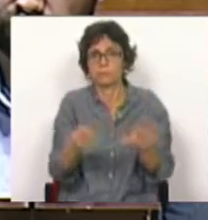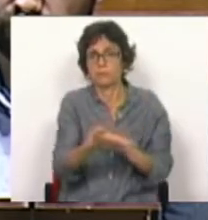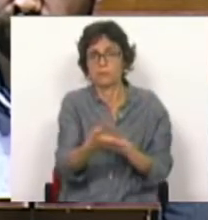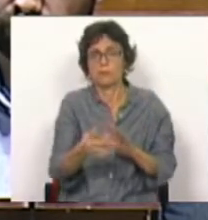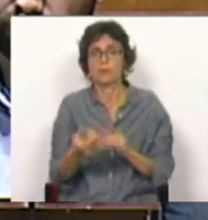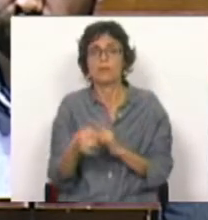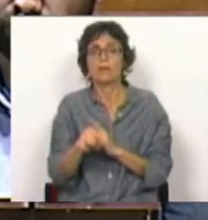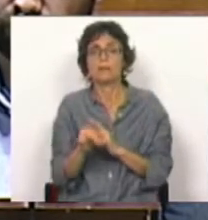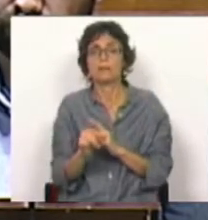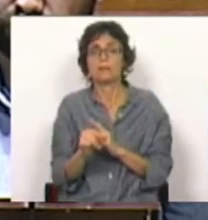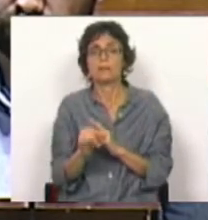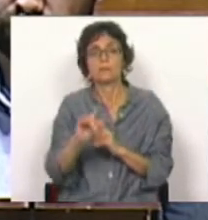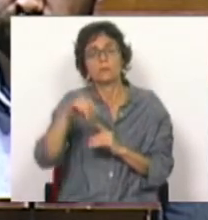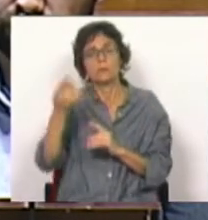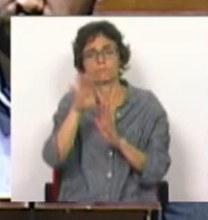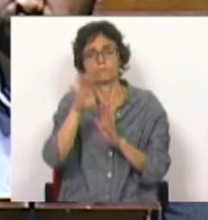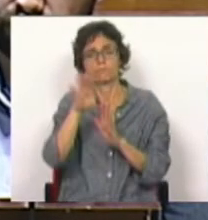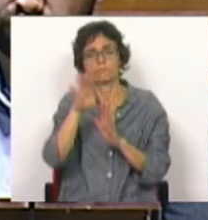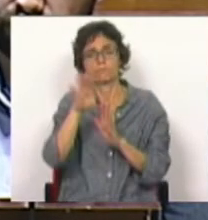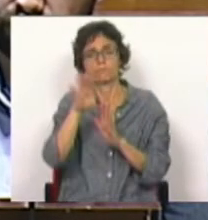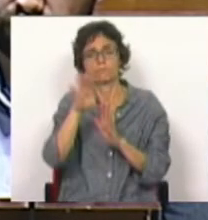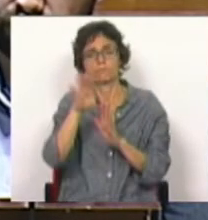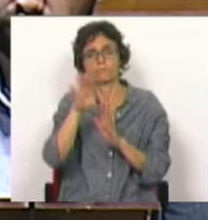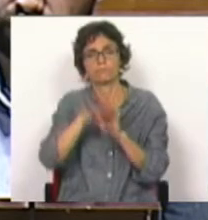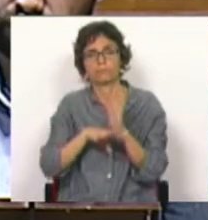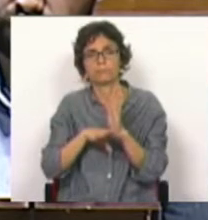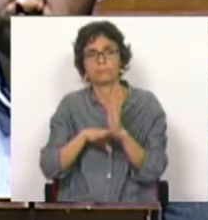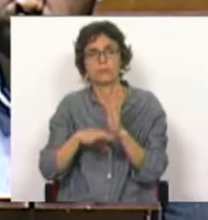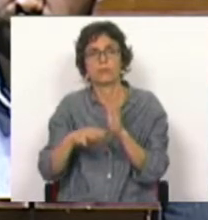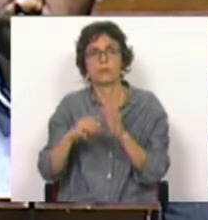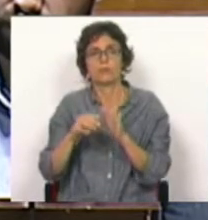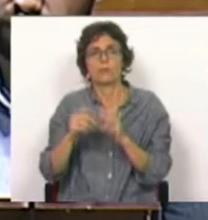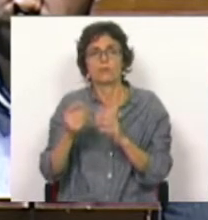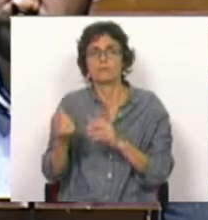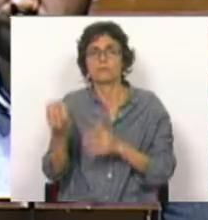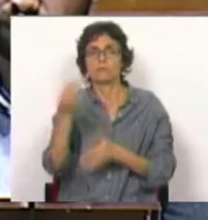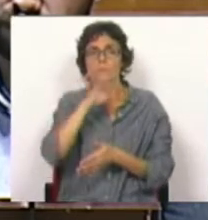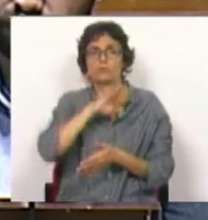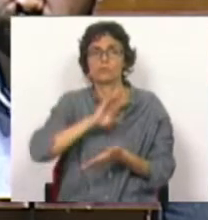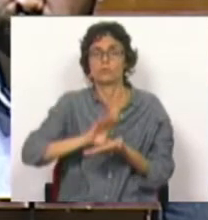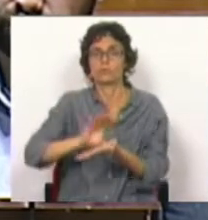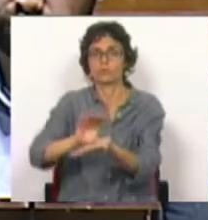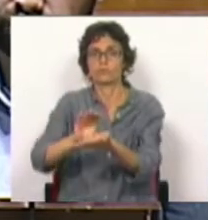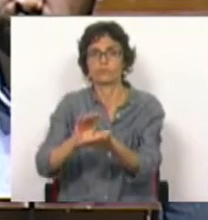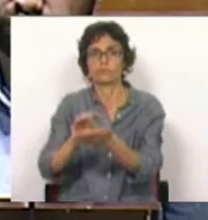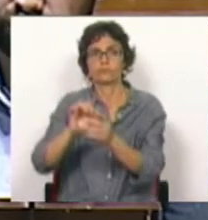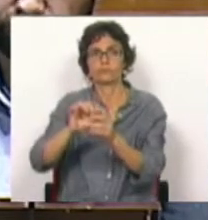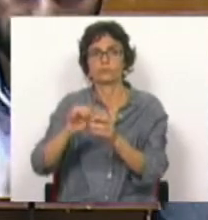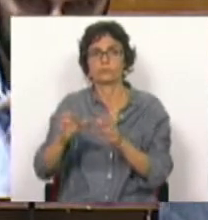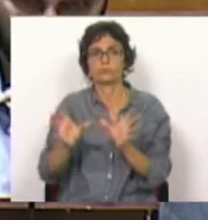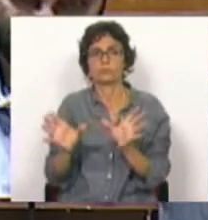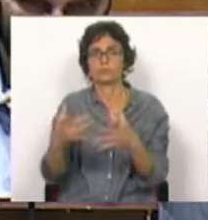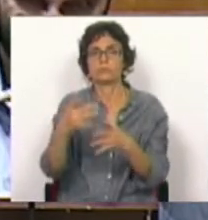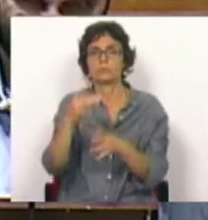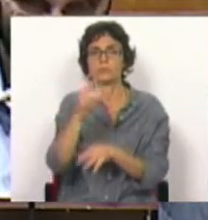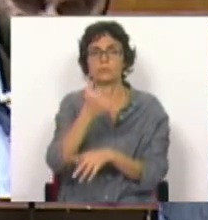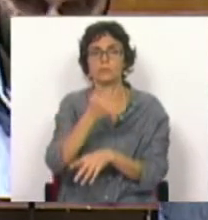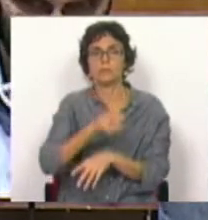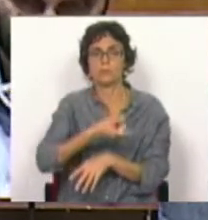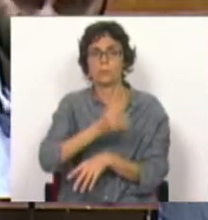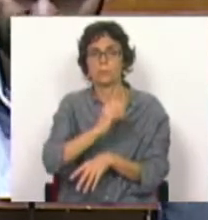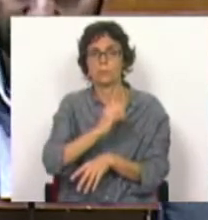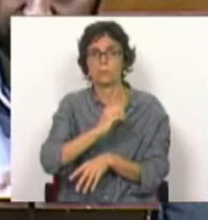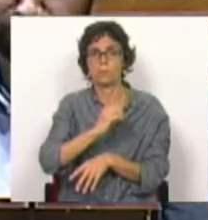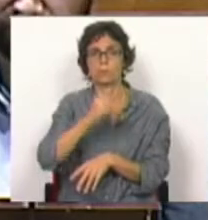ver com a reprogramação dos municípios comunitários do Portugal 2020. Uma das medidas que é mais reclamada pela Associação